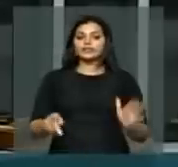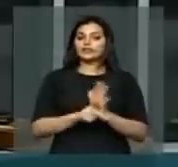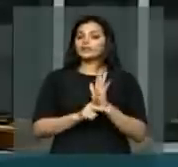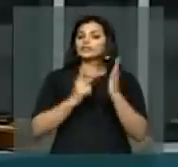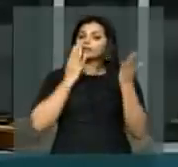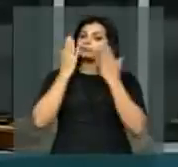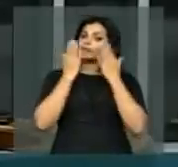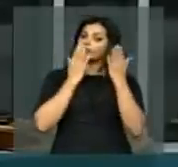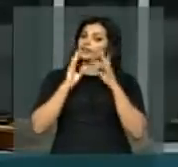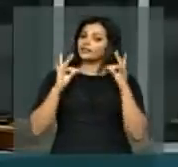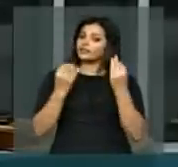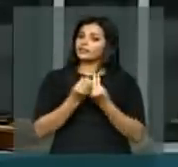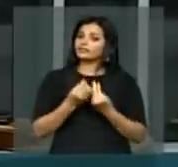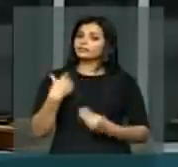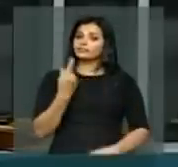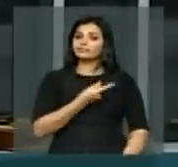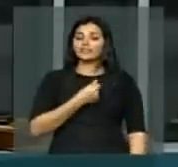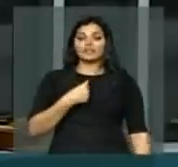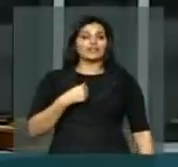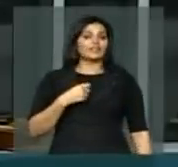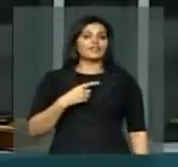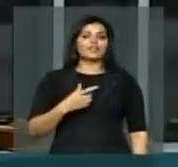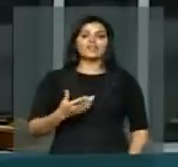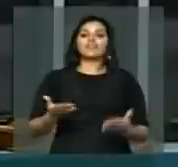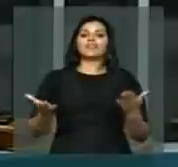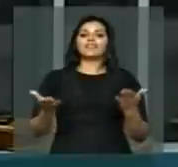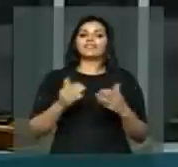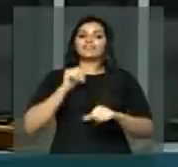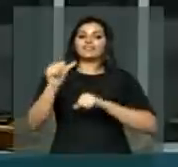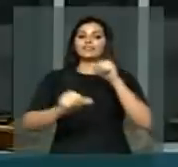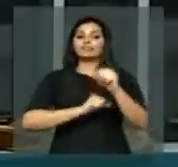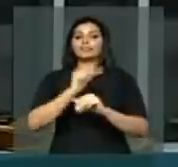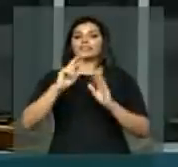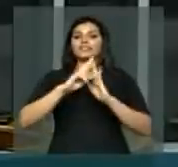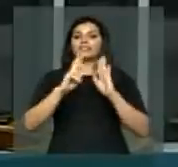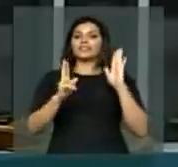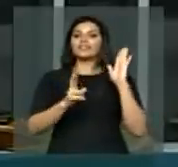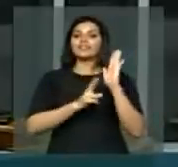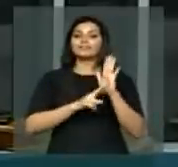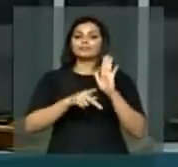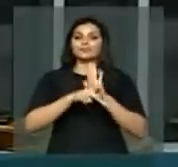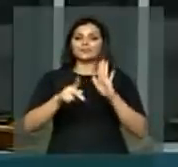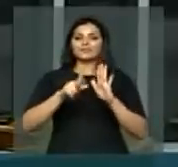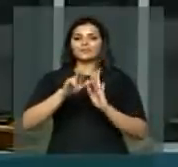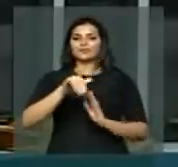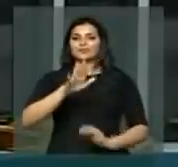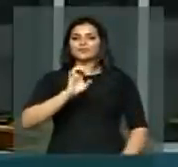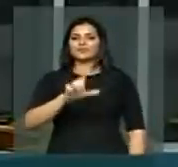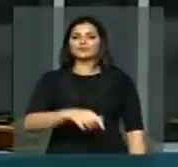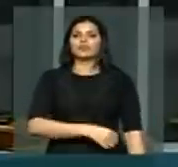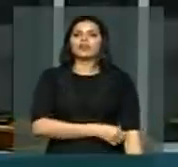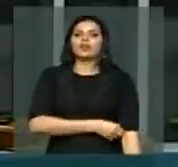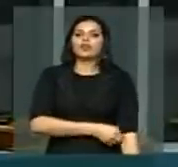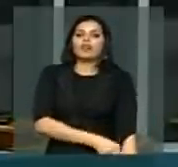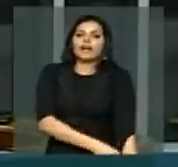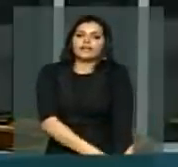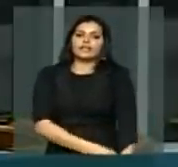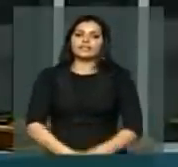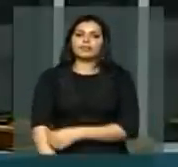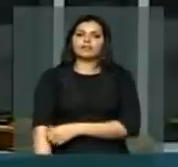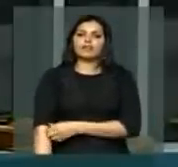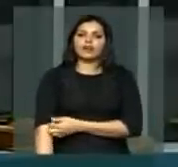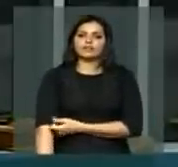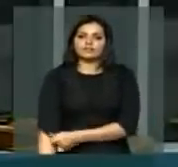caso, nós estamos prevendo, na reforma do Código Penal, que o psicólogo vai poder receitar um aborto.